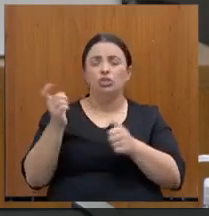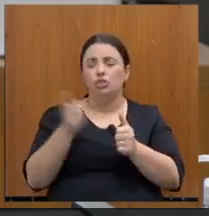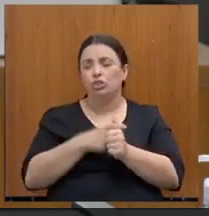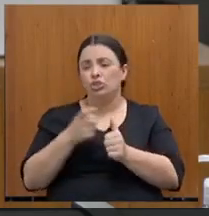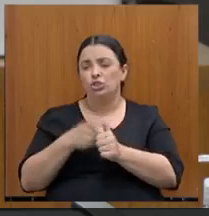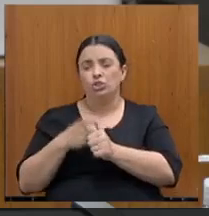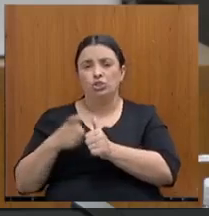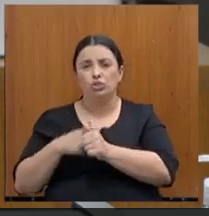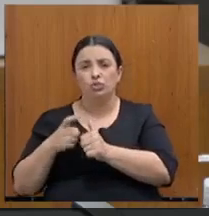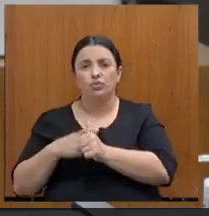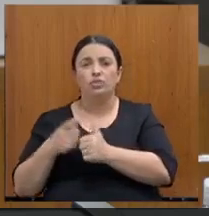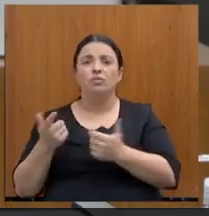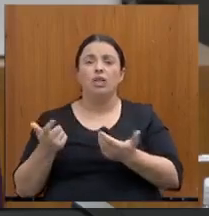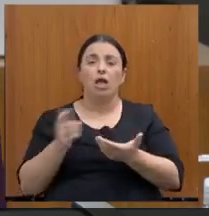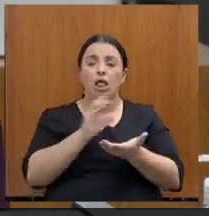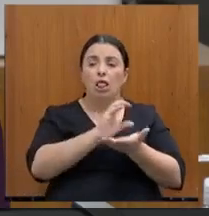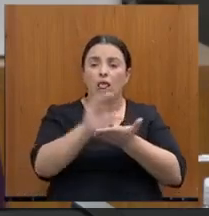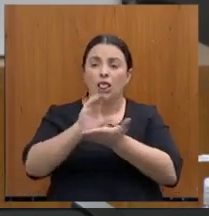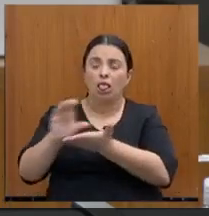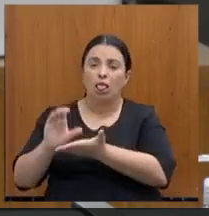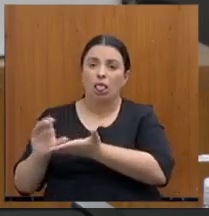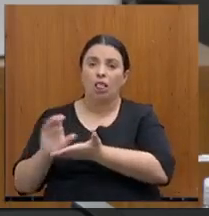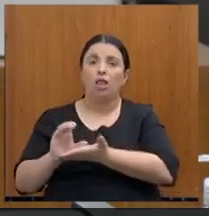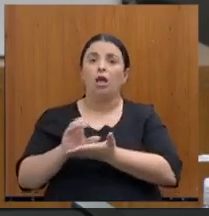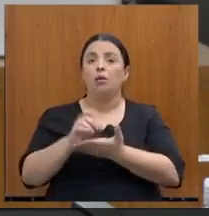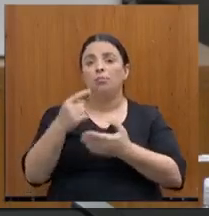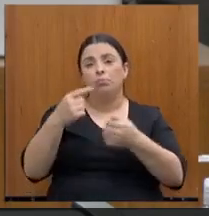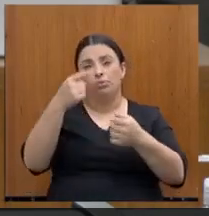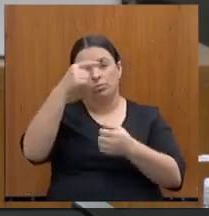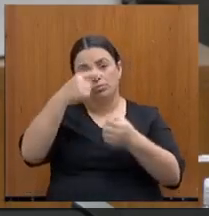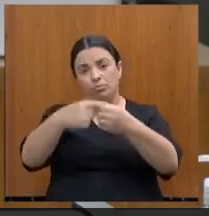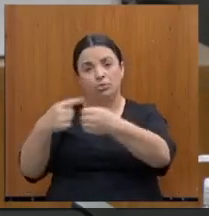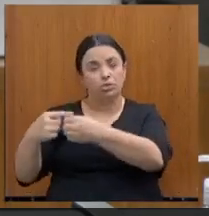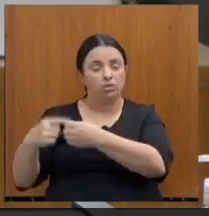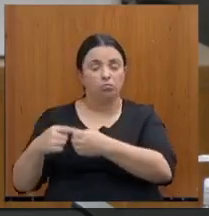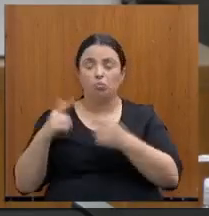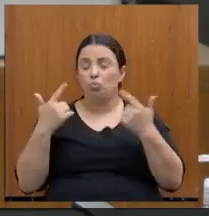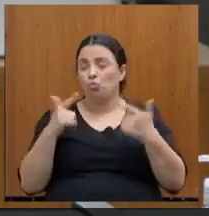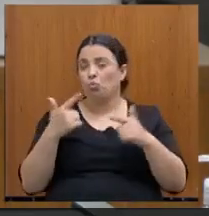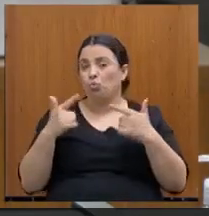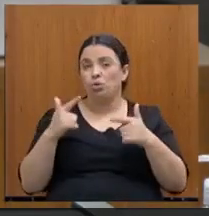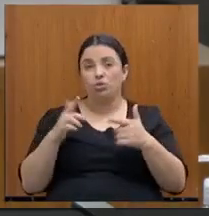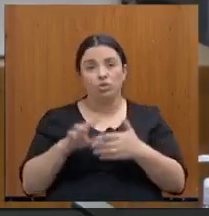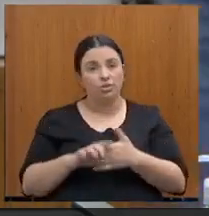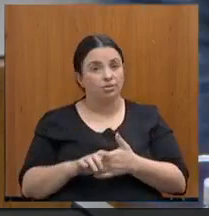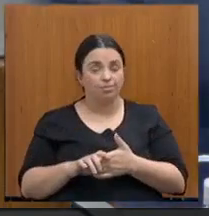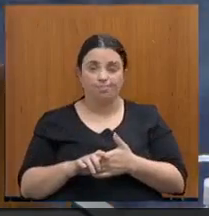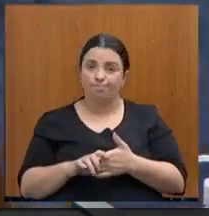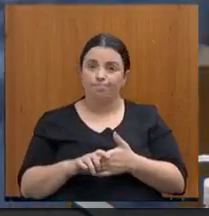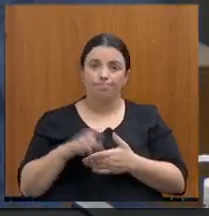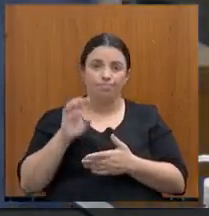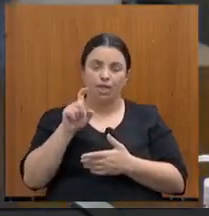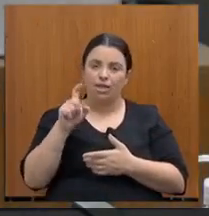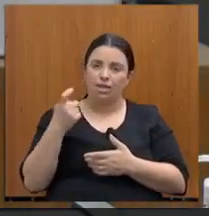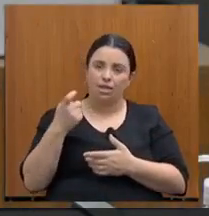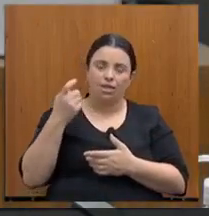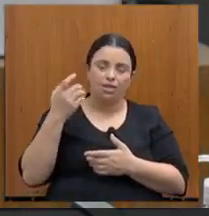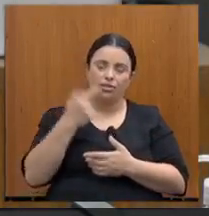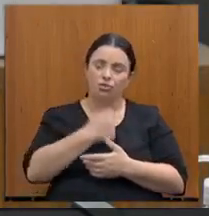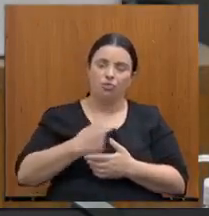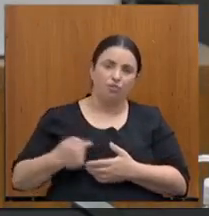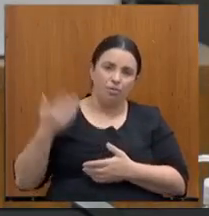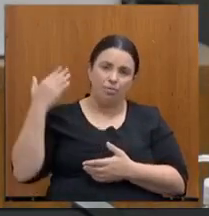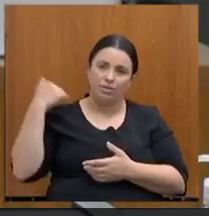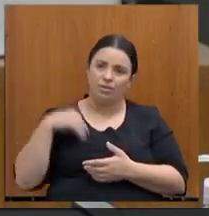recursos, inclusive, que são previstos constitucionalmente e que o governo anterior não repassava. Os servidores